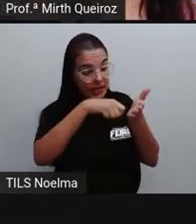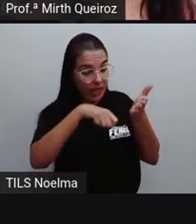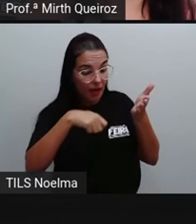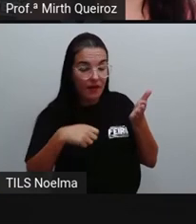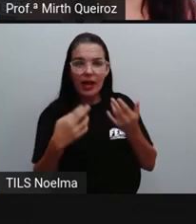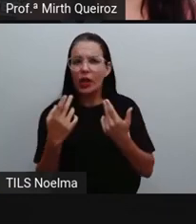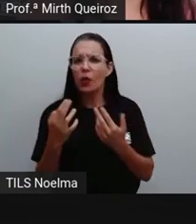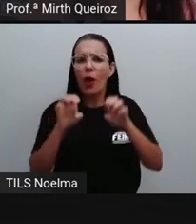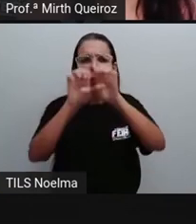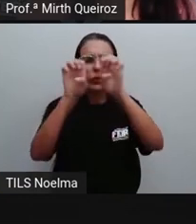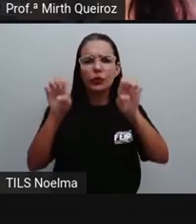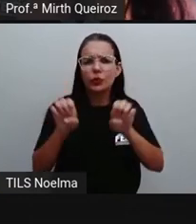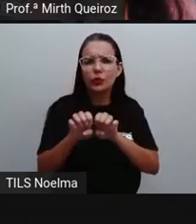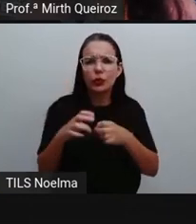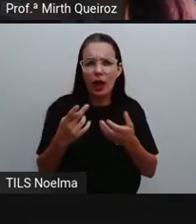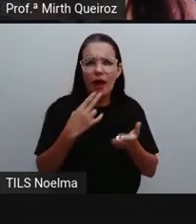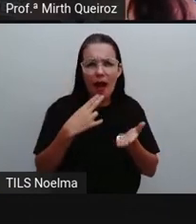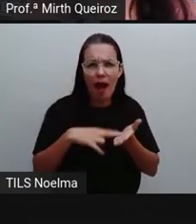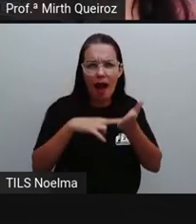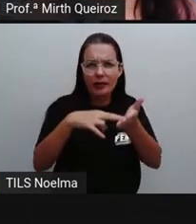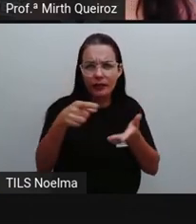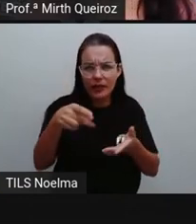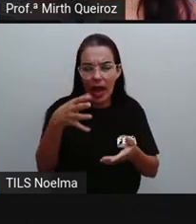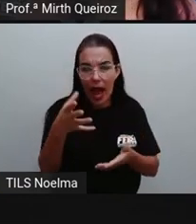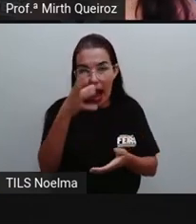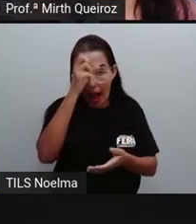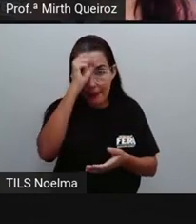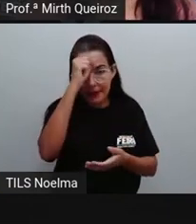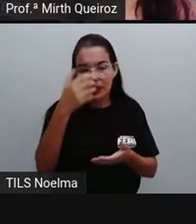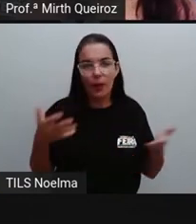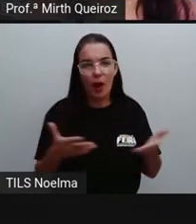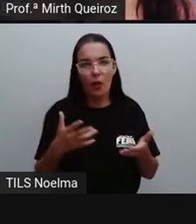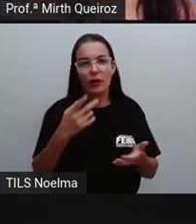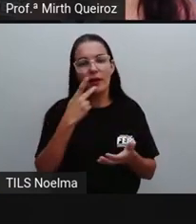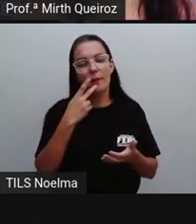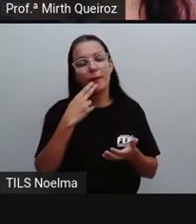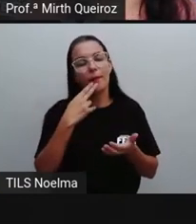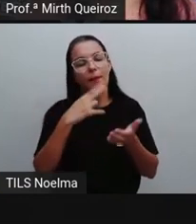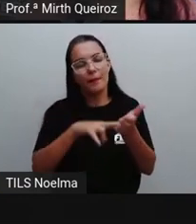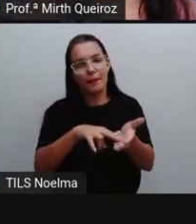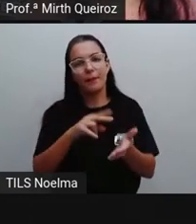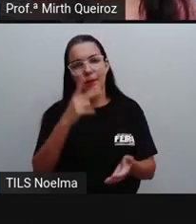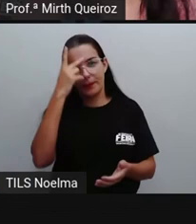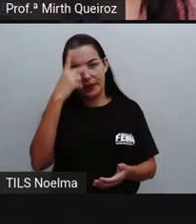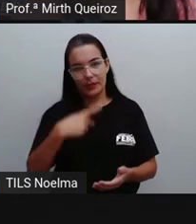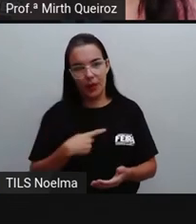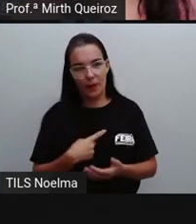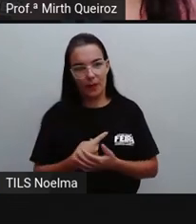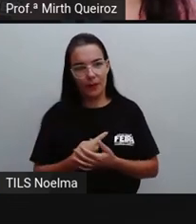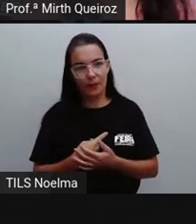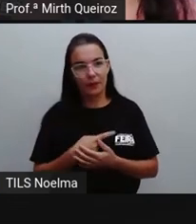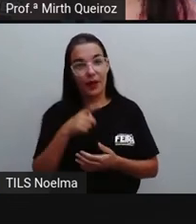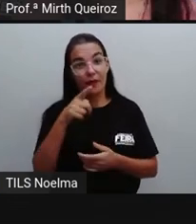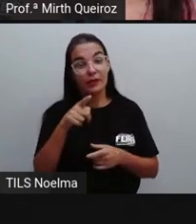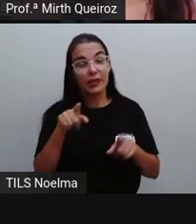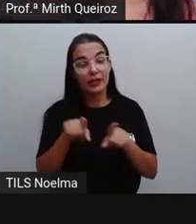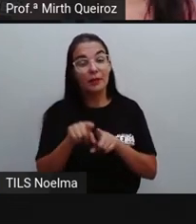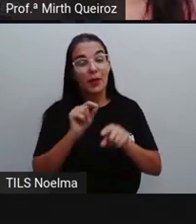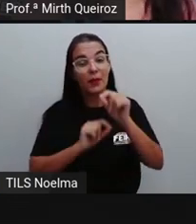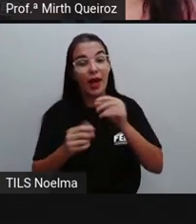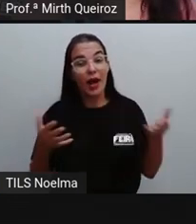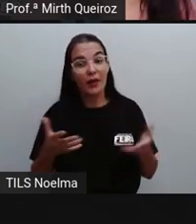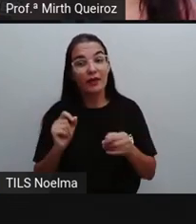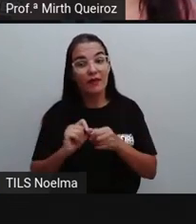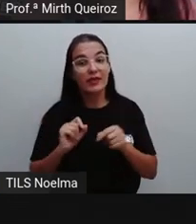todas essas estruturas e características da carta pessoal, certo? Peguem aí, então, o seu